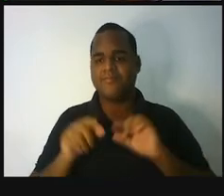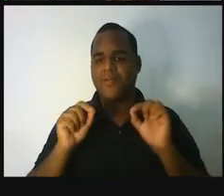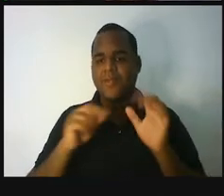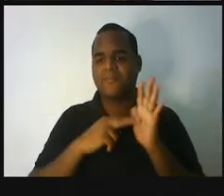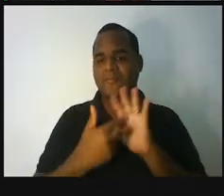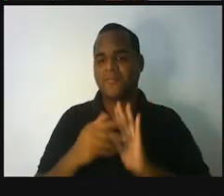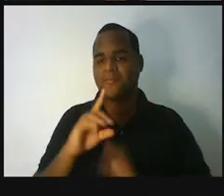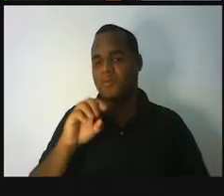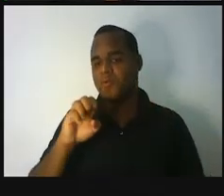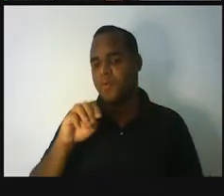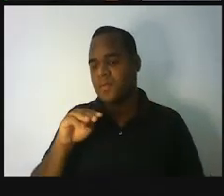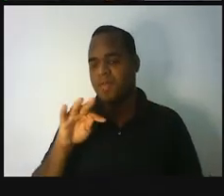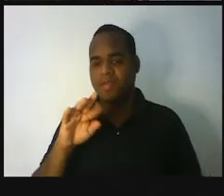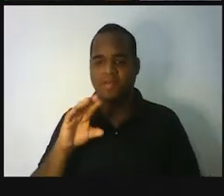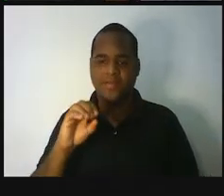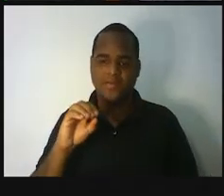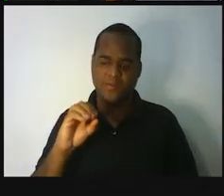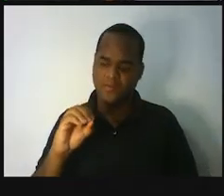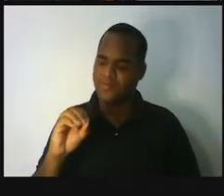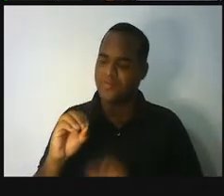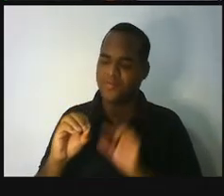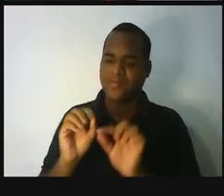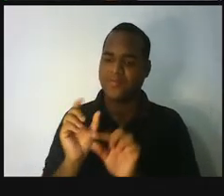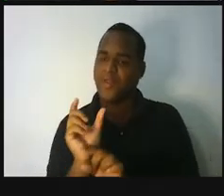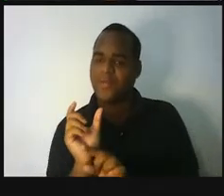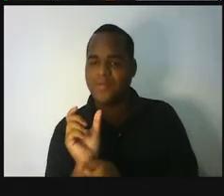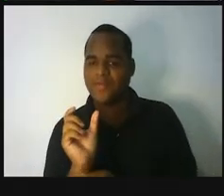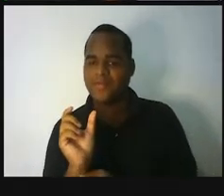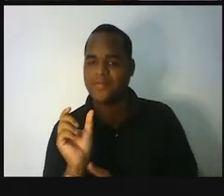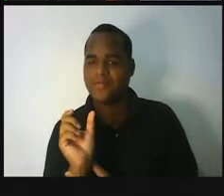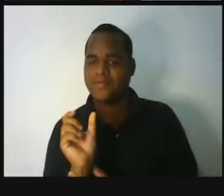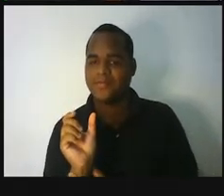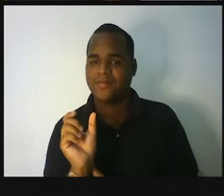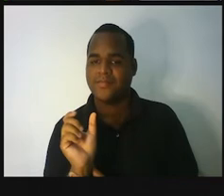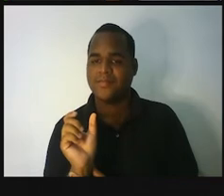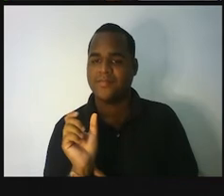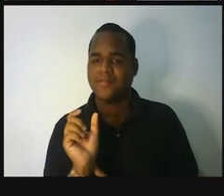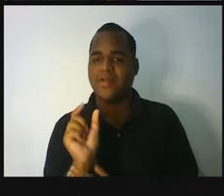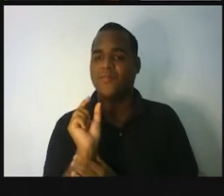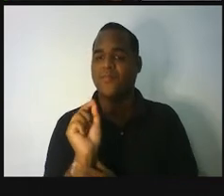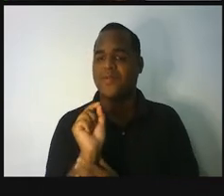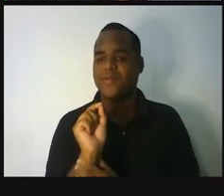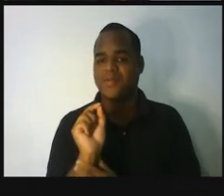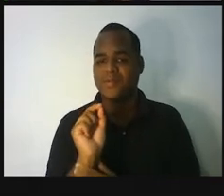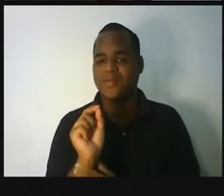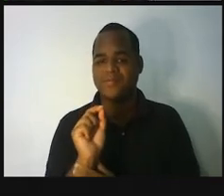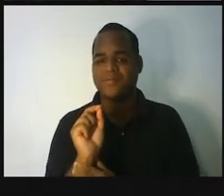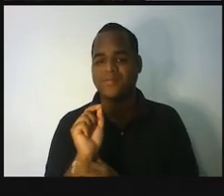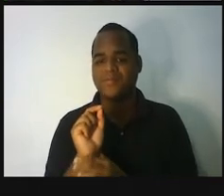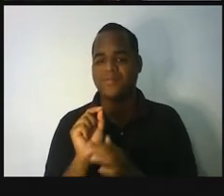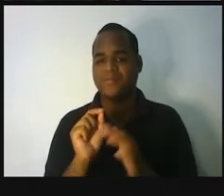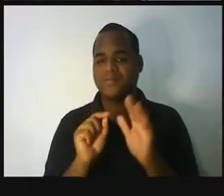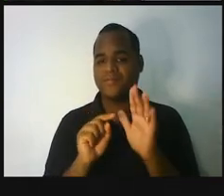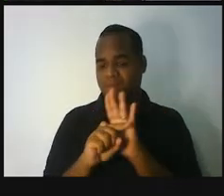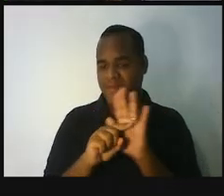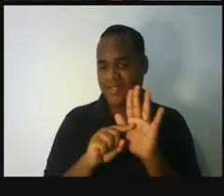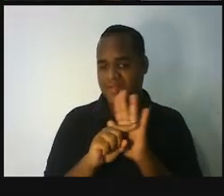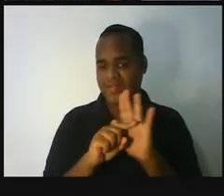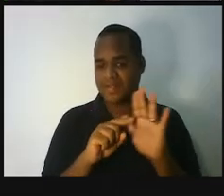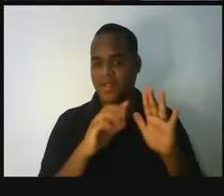seria uma aula de perguntas. Então, você já pode pesquisar. O que é doméstico? Ó, animais